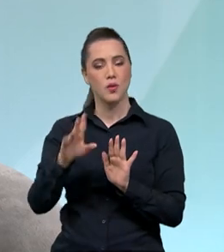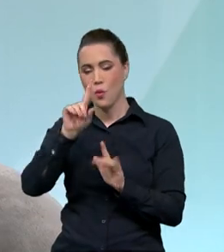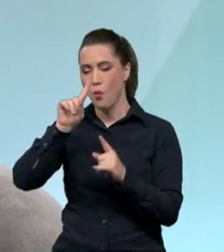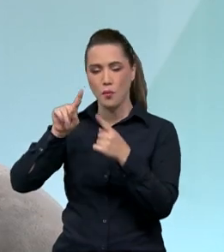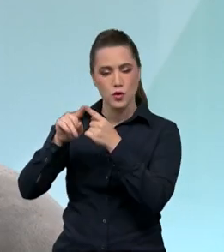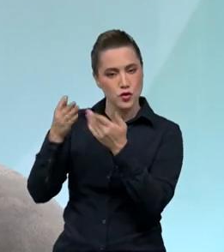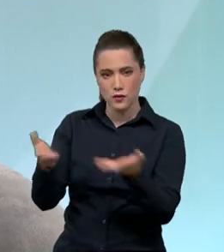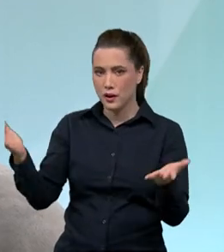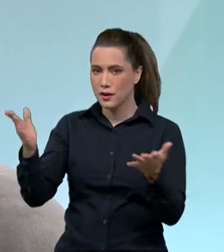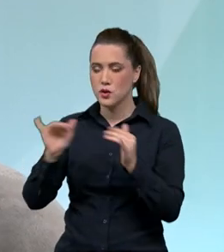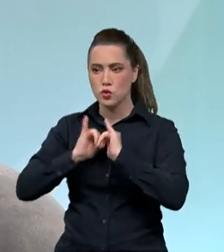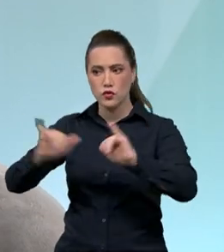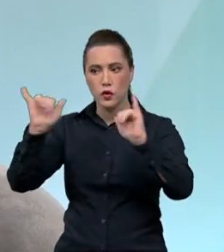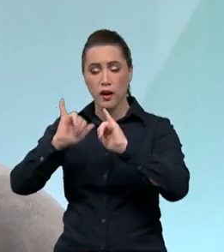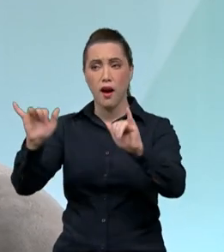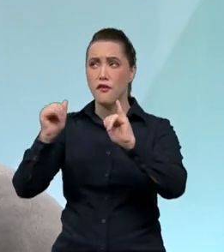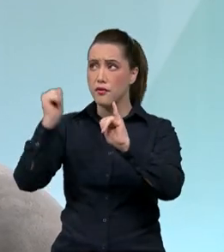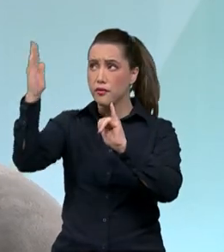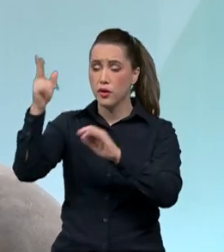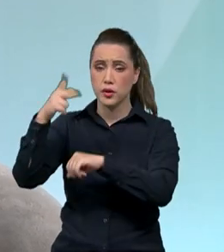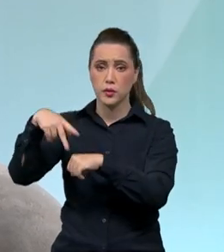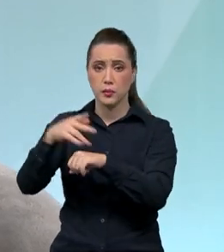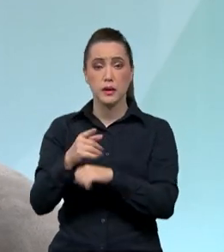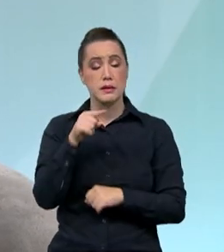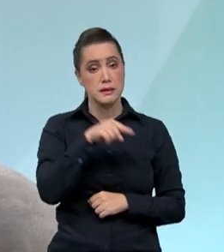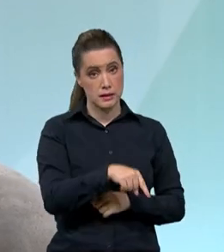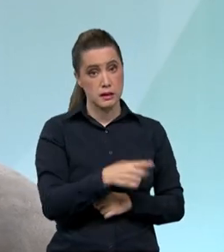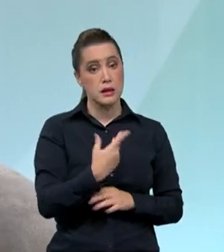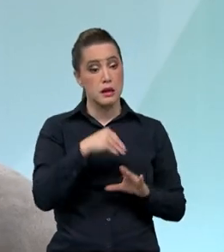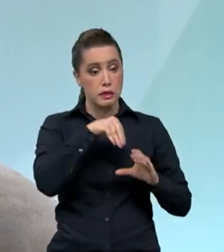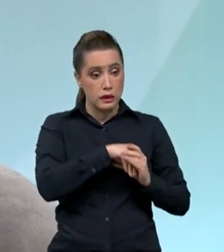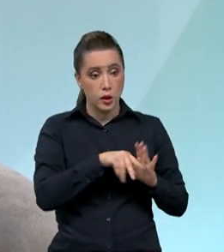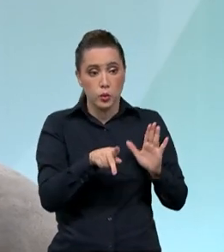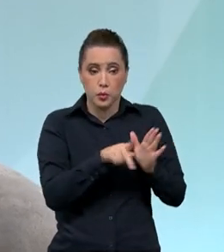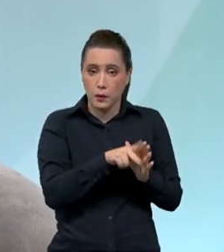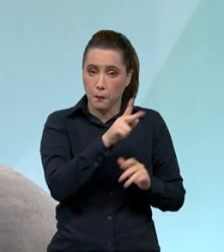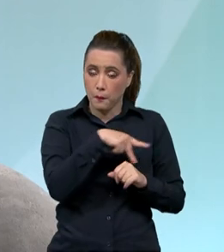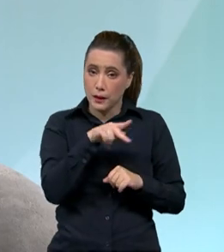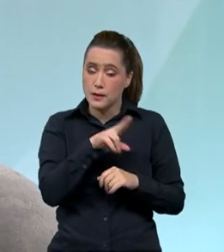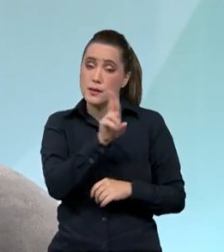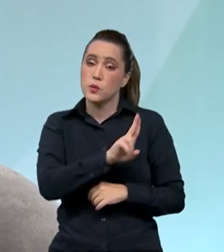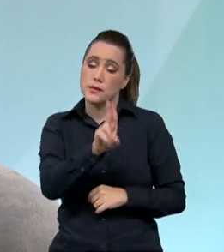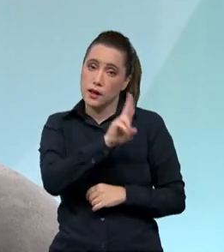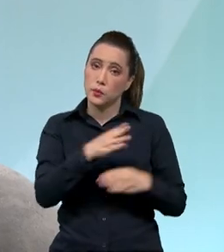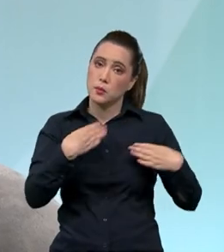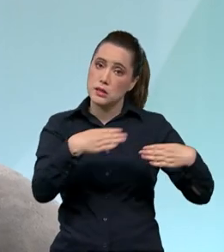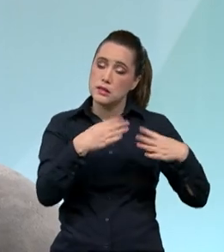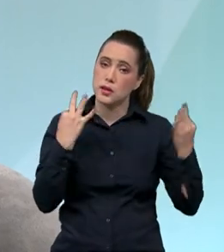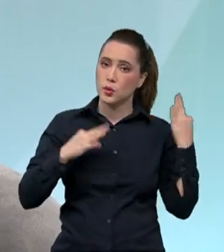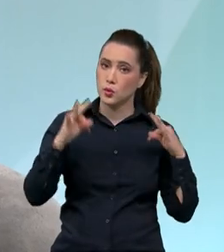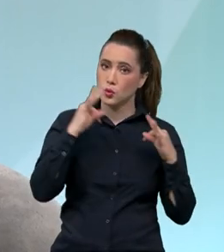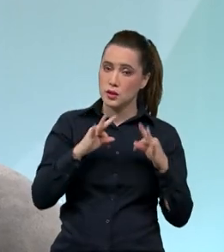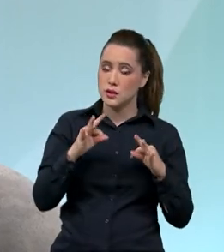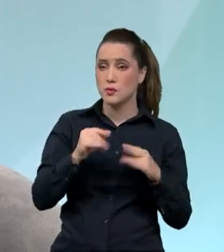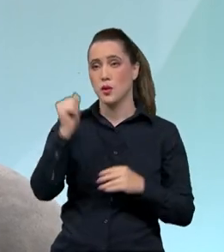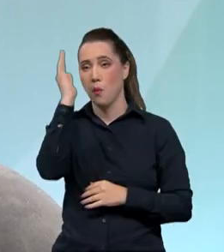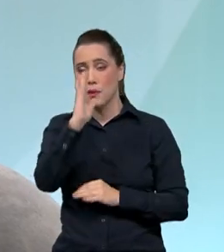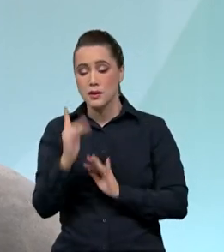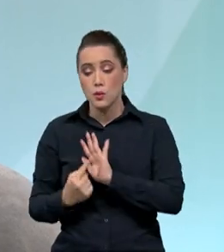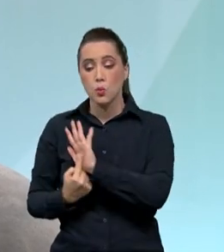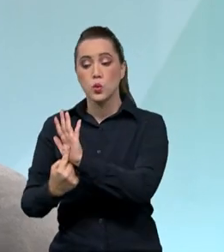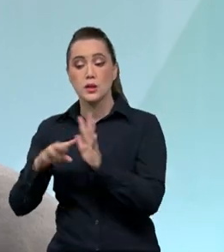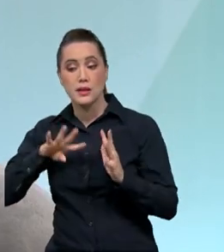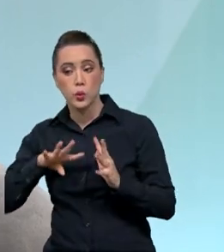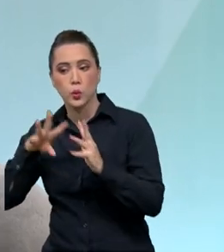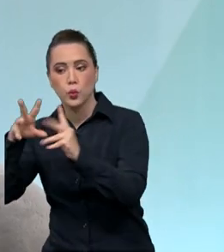divulgação Brasil para o Brasil é feita pelo Ministério do Turismo e a divulgação Brasil para o Mundo é feita pela Embratur.